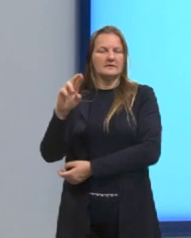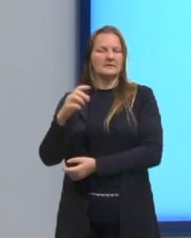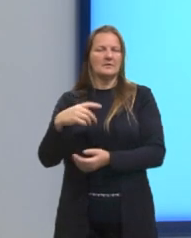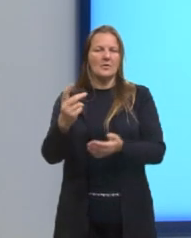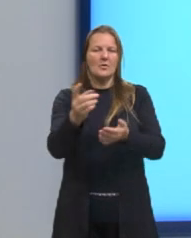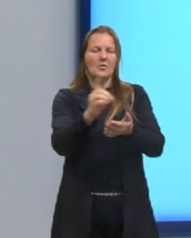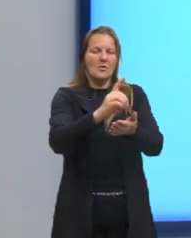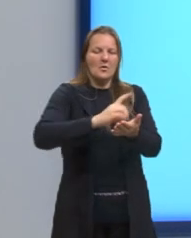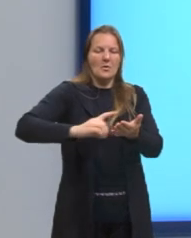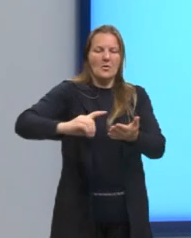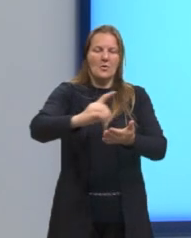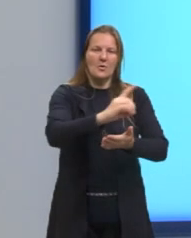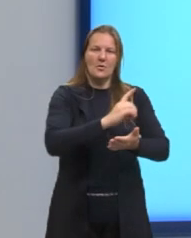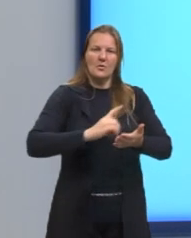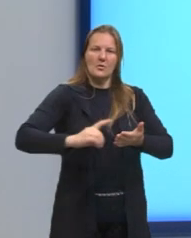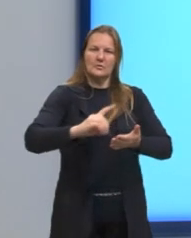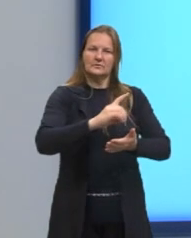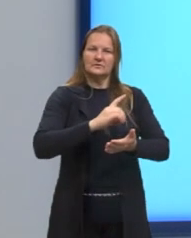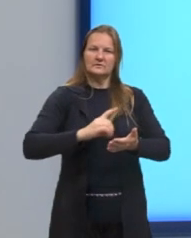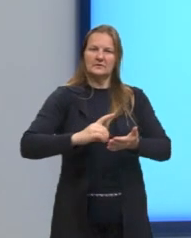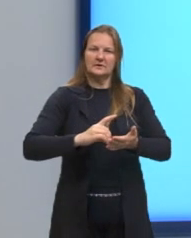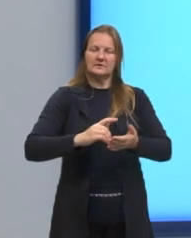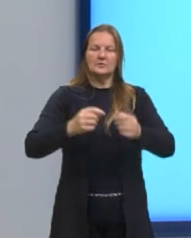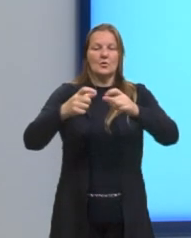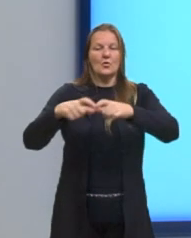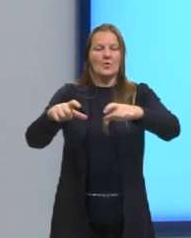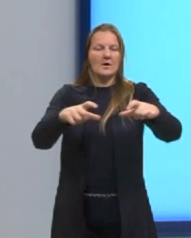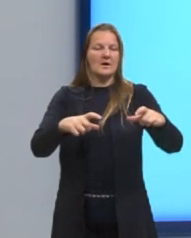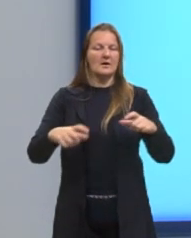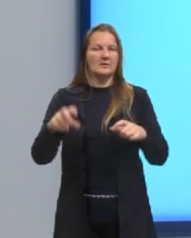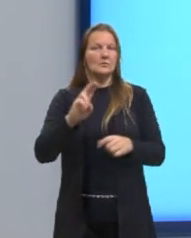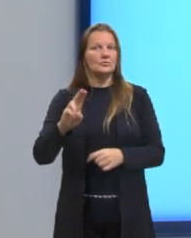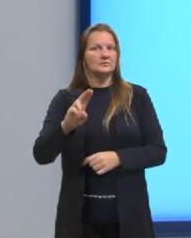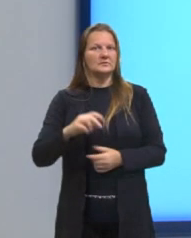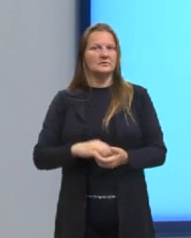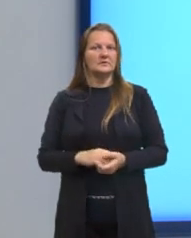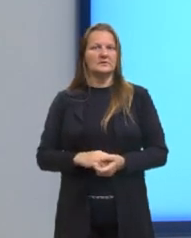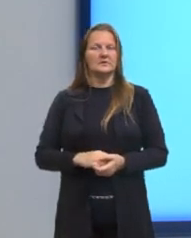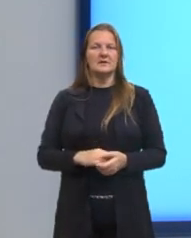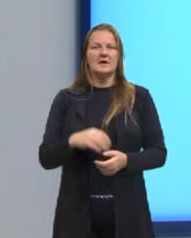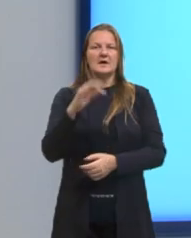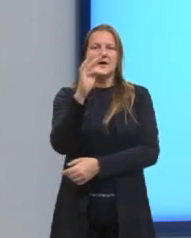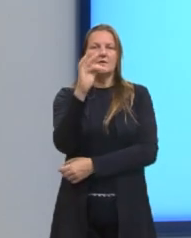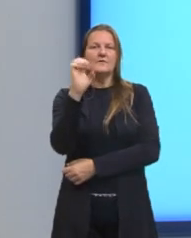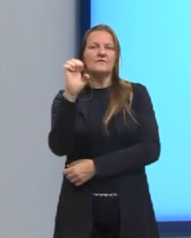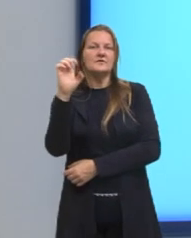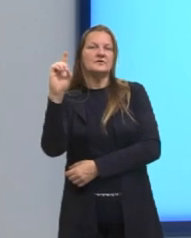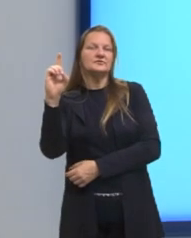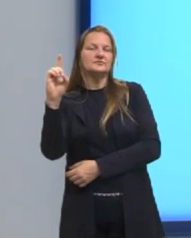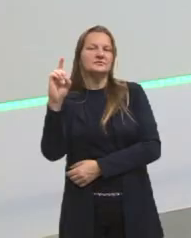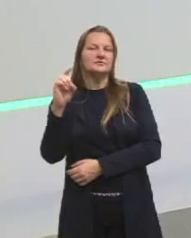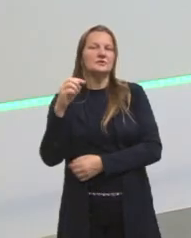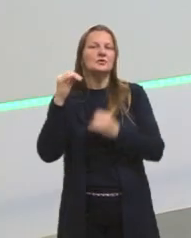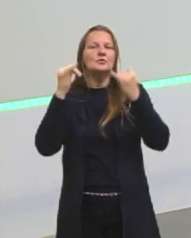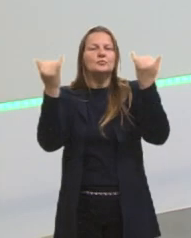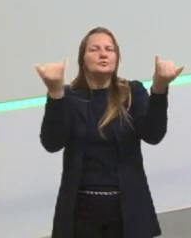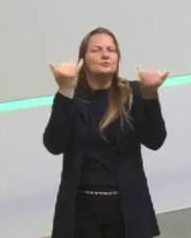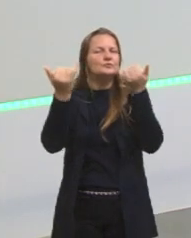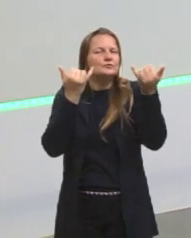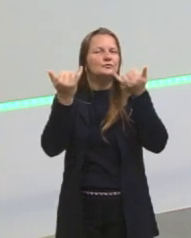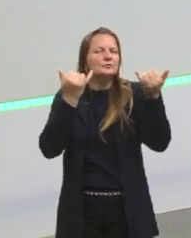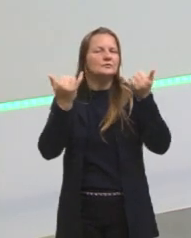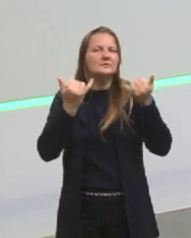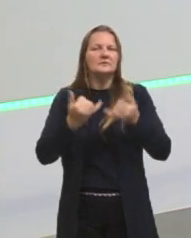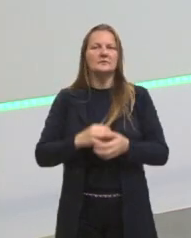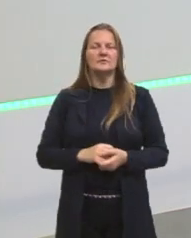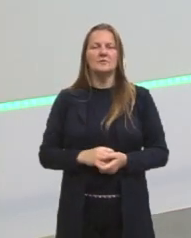carregado. Nós usamos essa palavra no dia a dia. Feed de notícias. O é um feed de notícias? Como